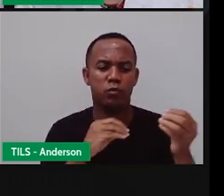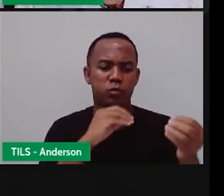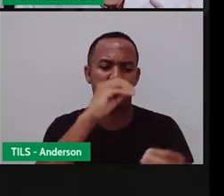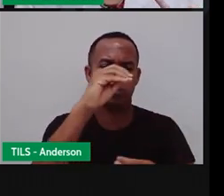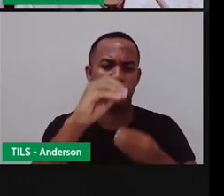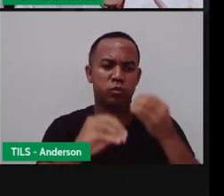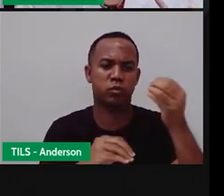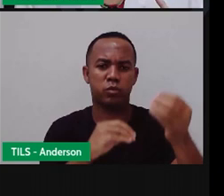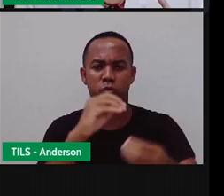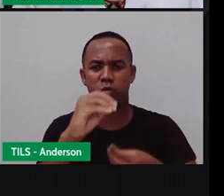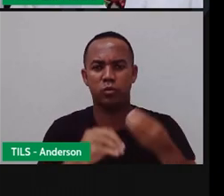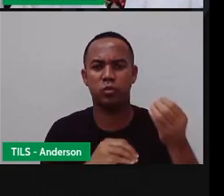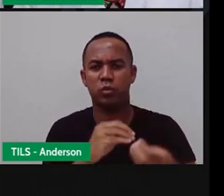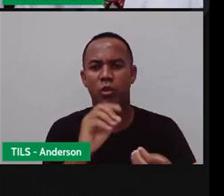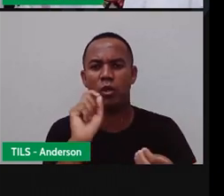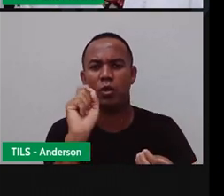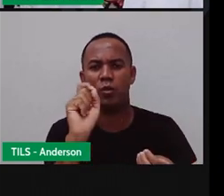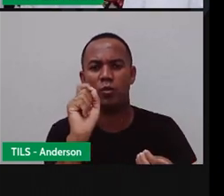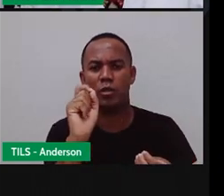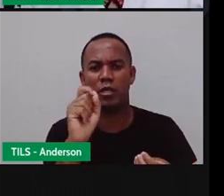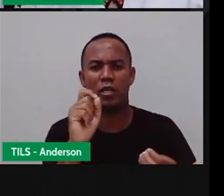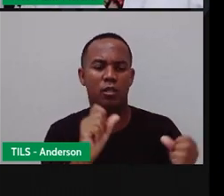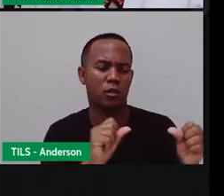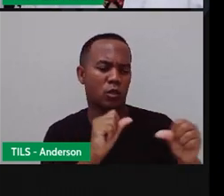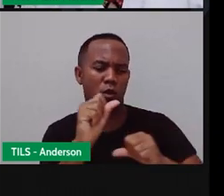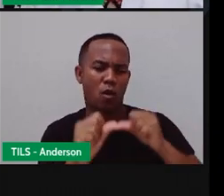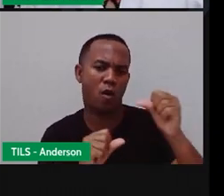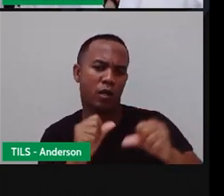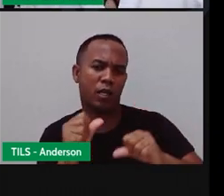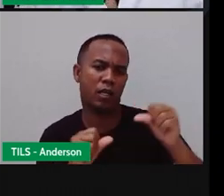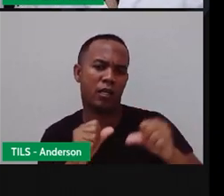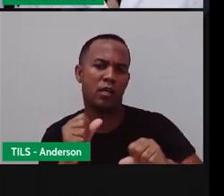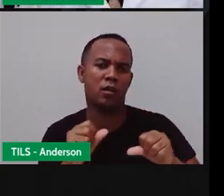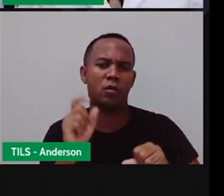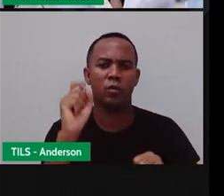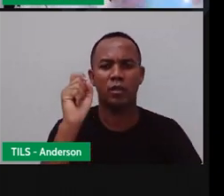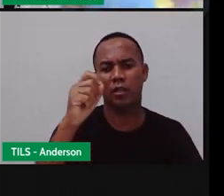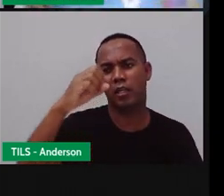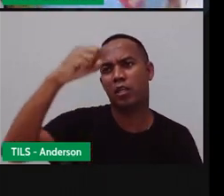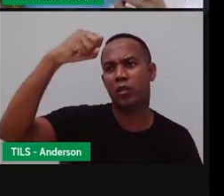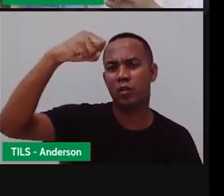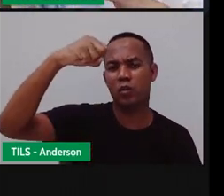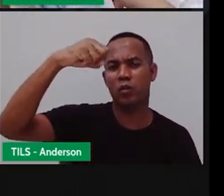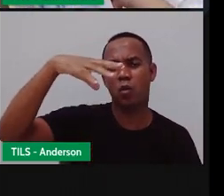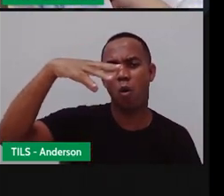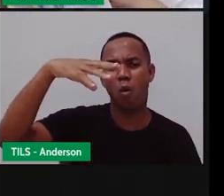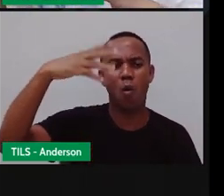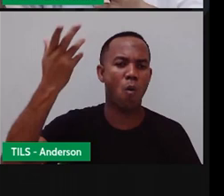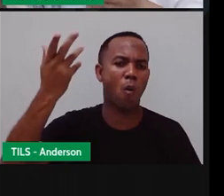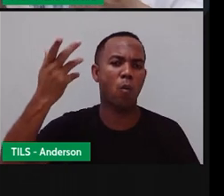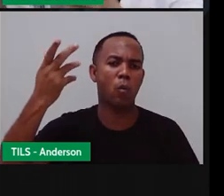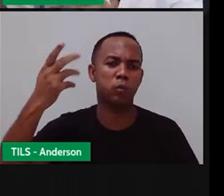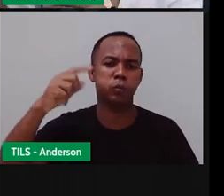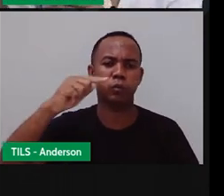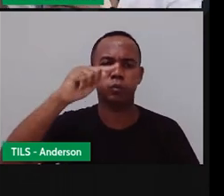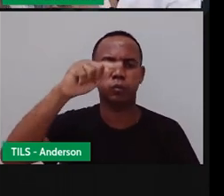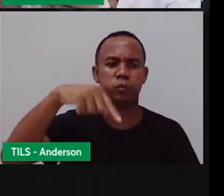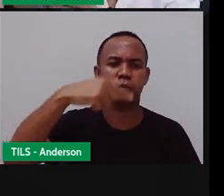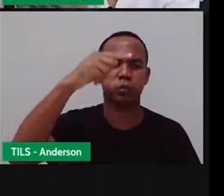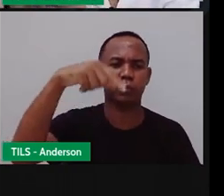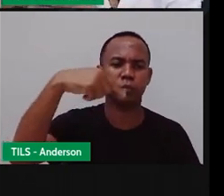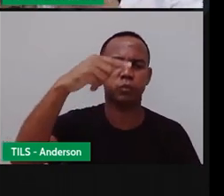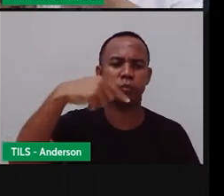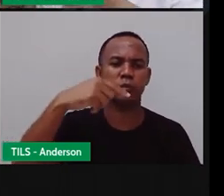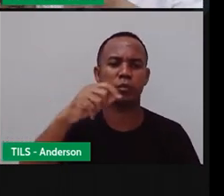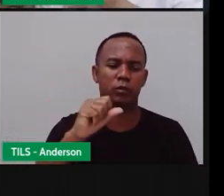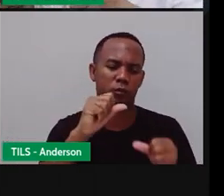faz com que aconteçam o quê? Alterações nos raios solares né? Que chegam à Terra então lembra que a Pró mostrou aqui e aí